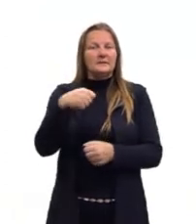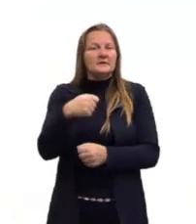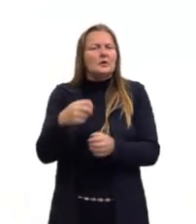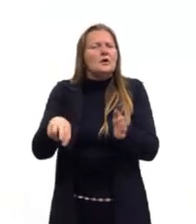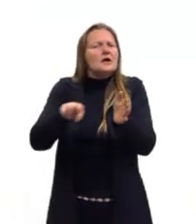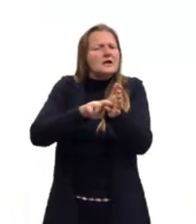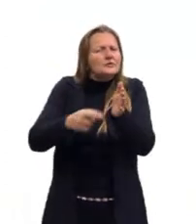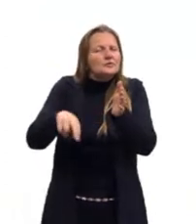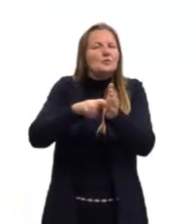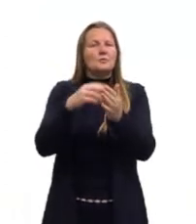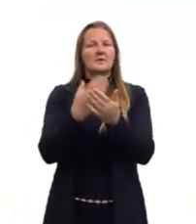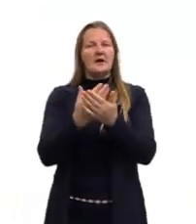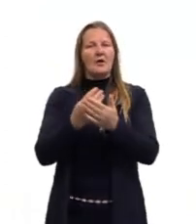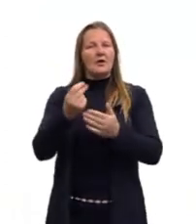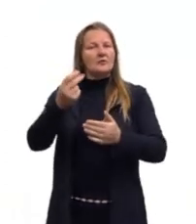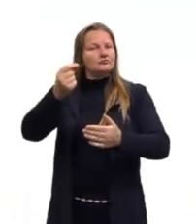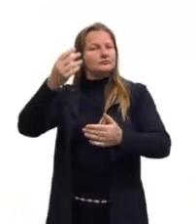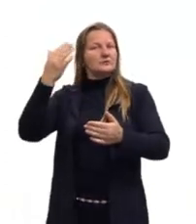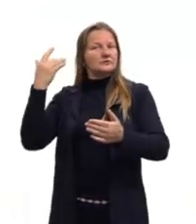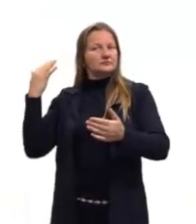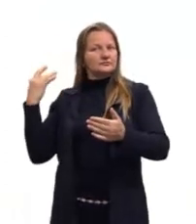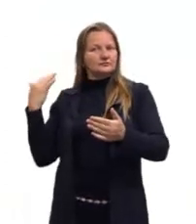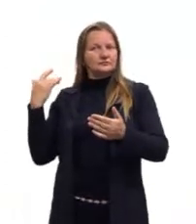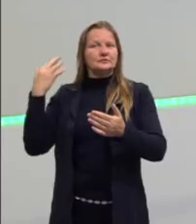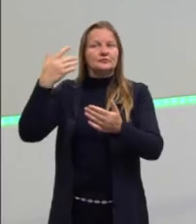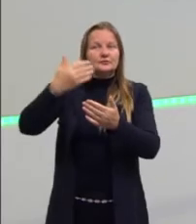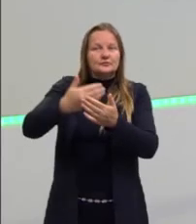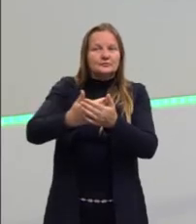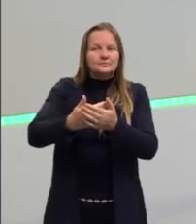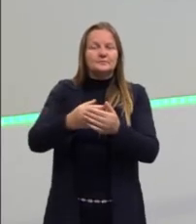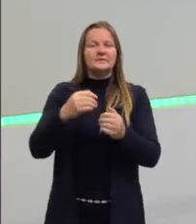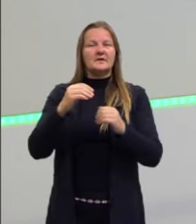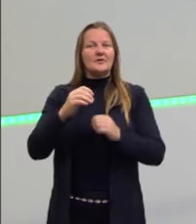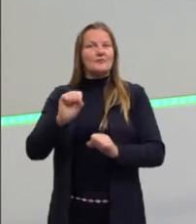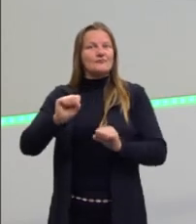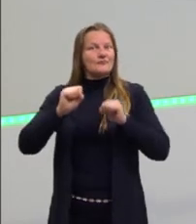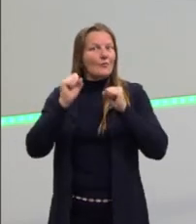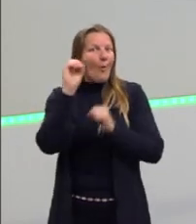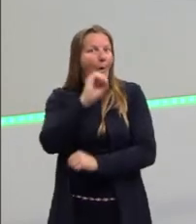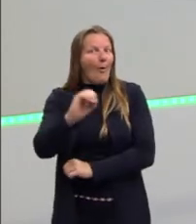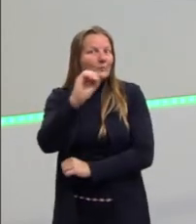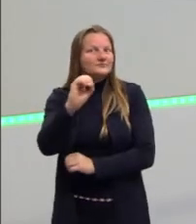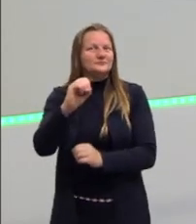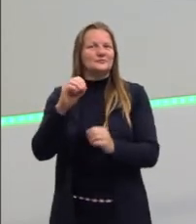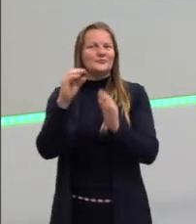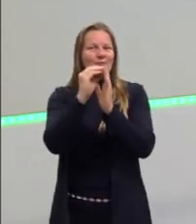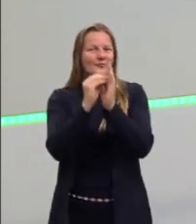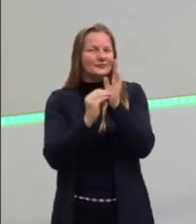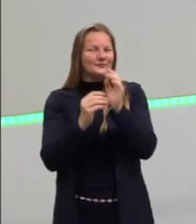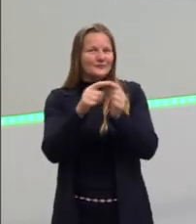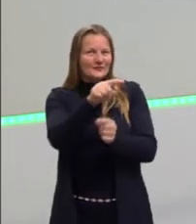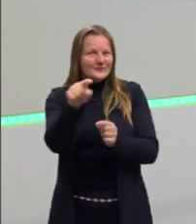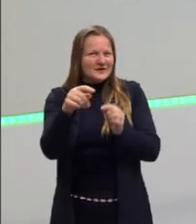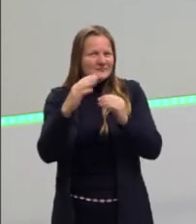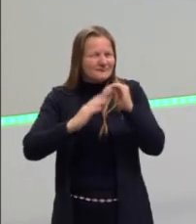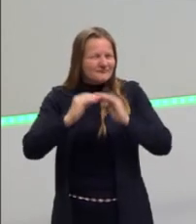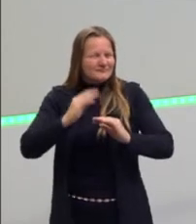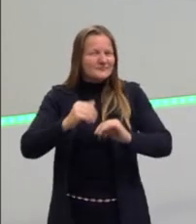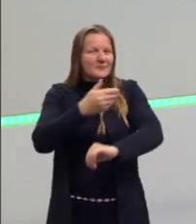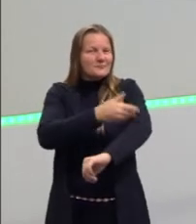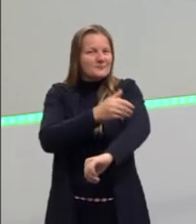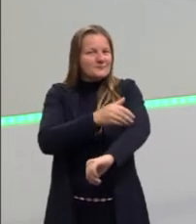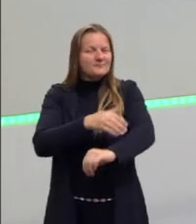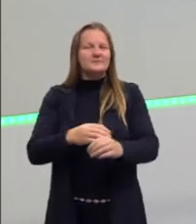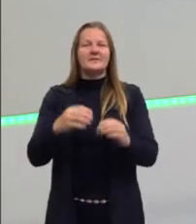retomem aí as aulas anteriores para vocês ficarem craques aí nos nossos conteúdos. Então nós vamos começar por uma